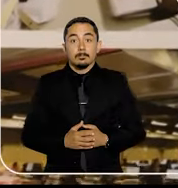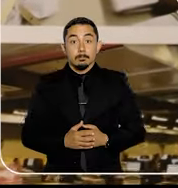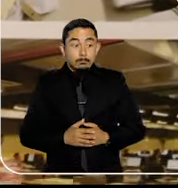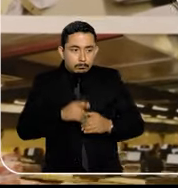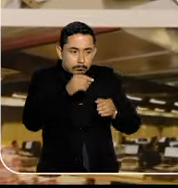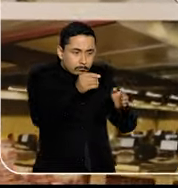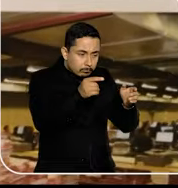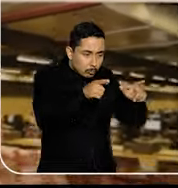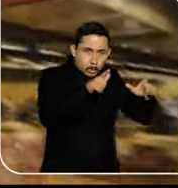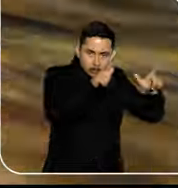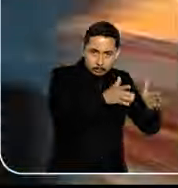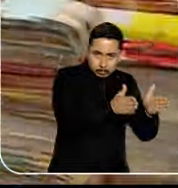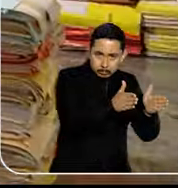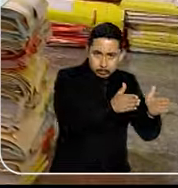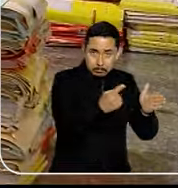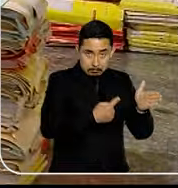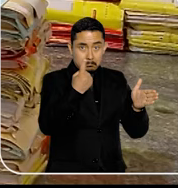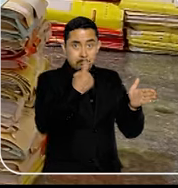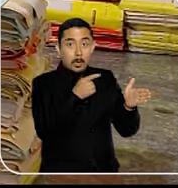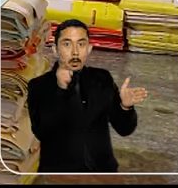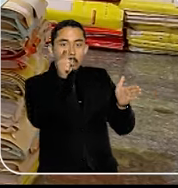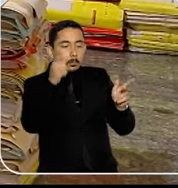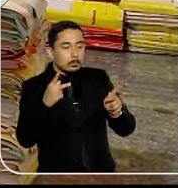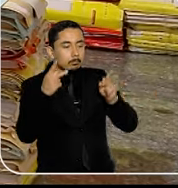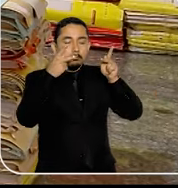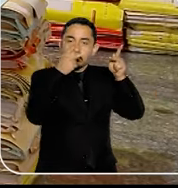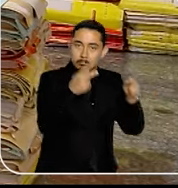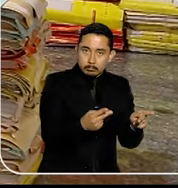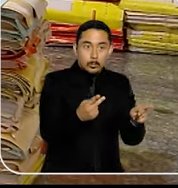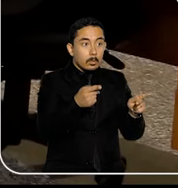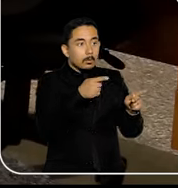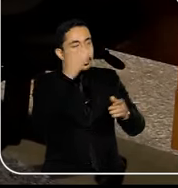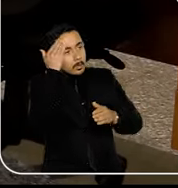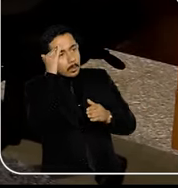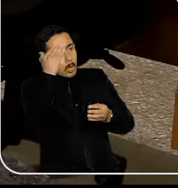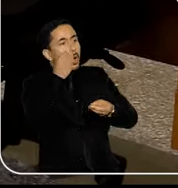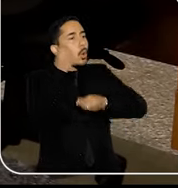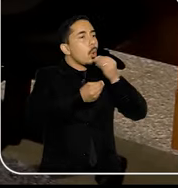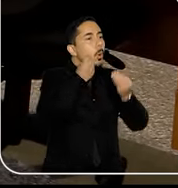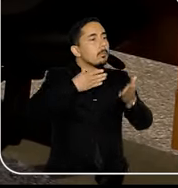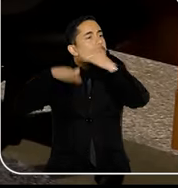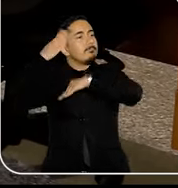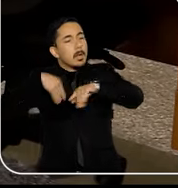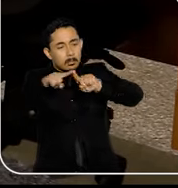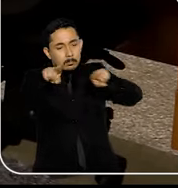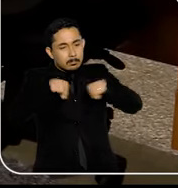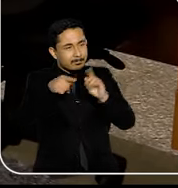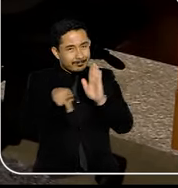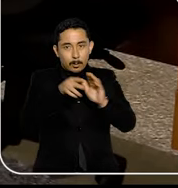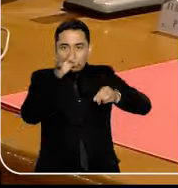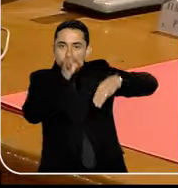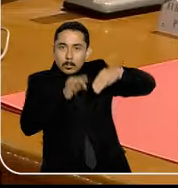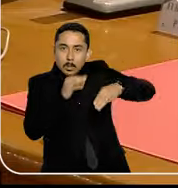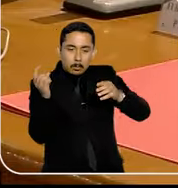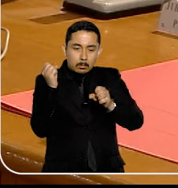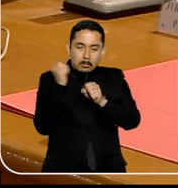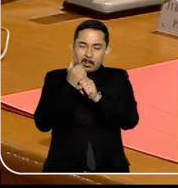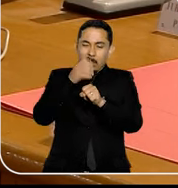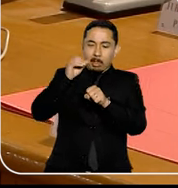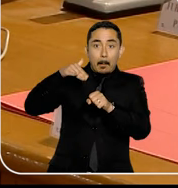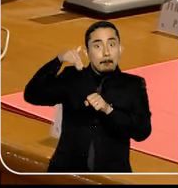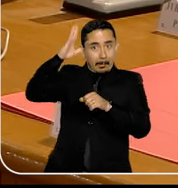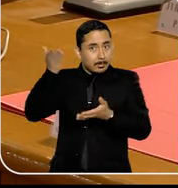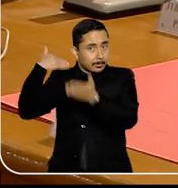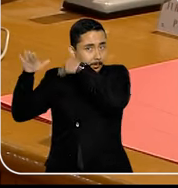Na primeira parte da exposição, o visitante pode, por exemplo, entender como era o gabinete de um ministro décadas